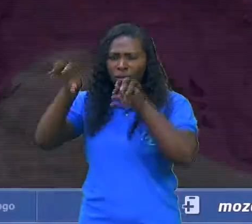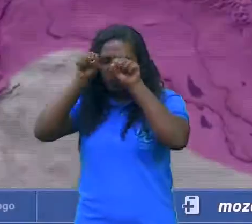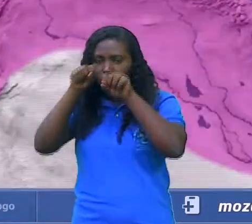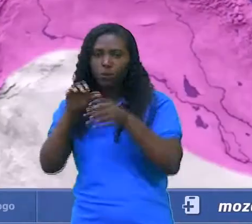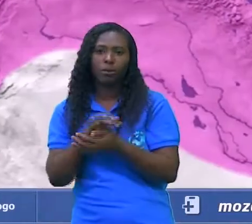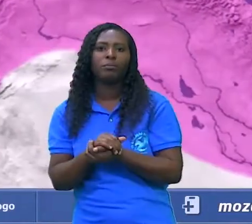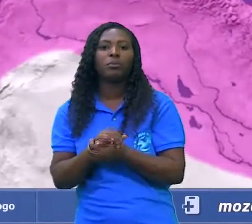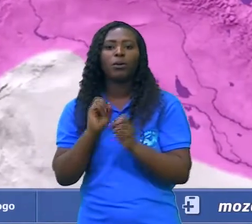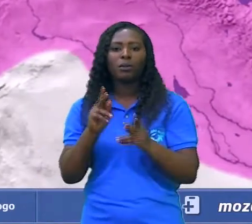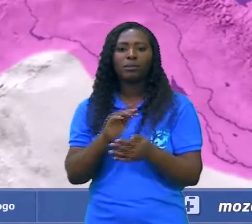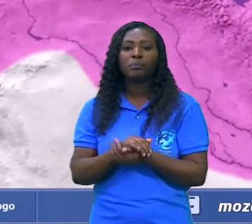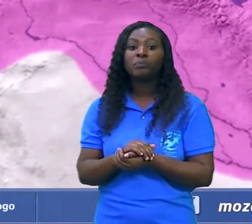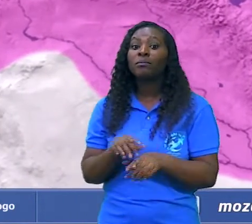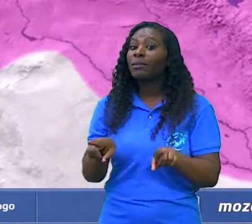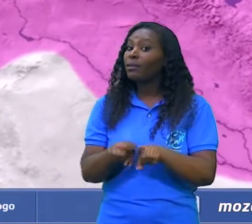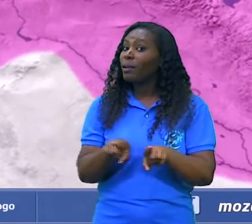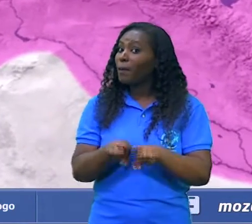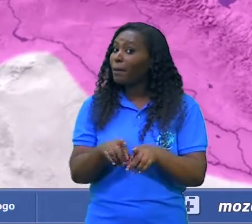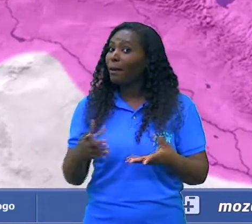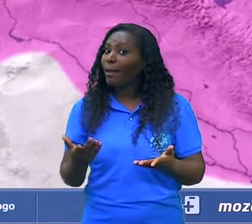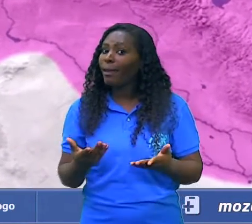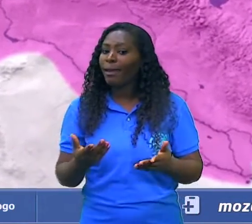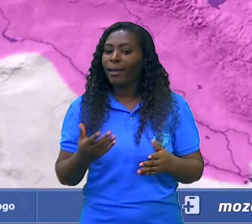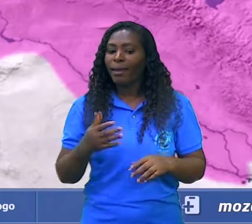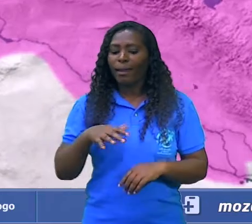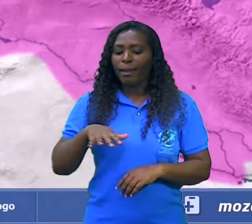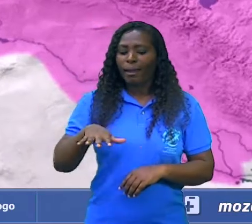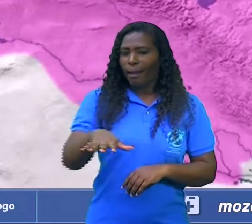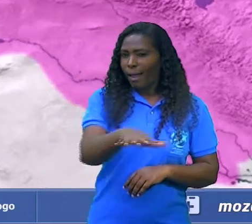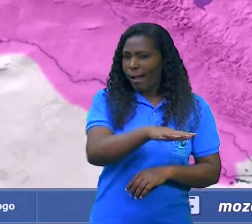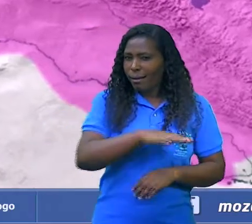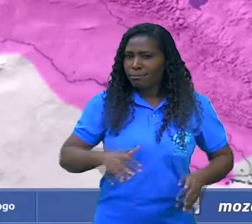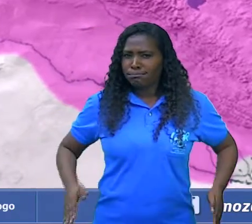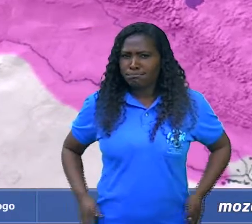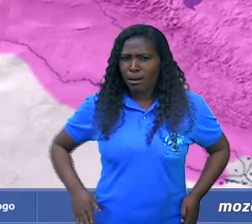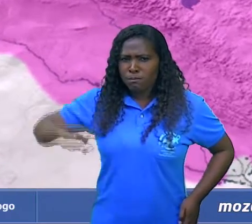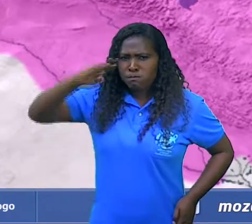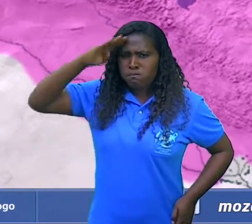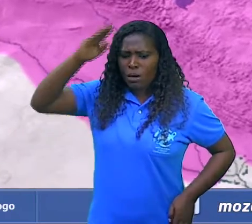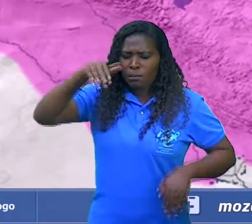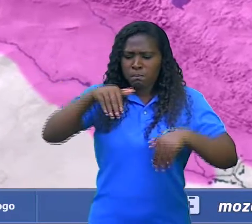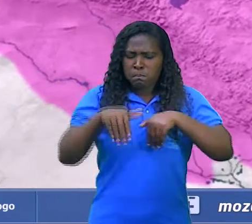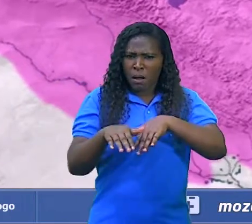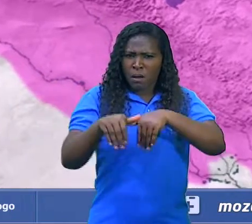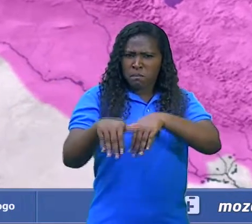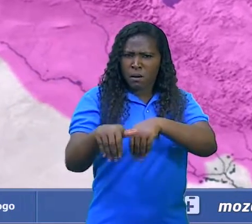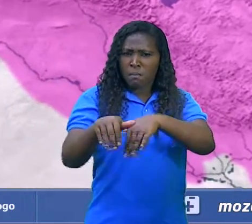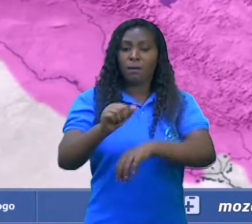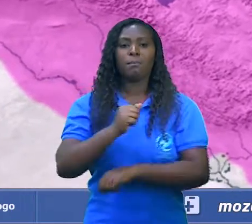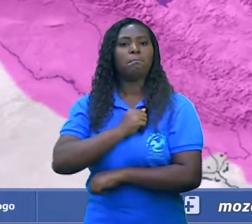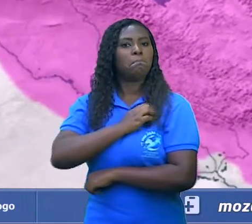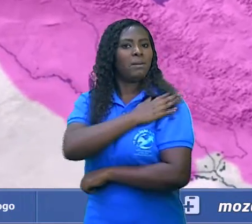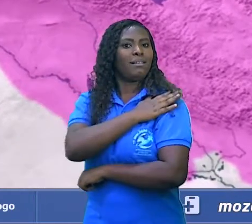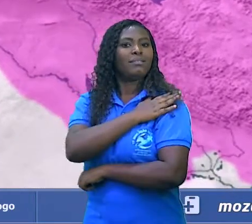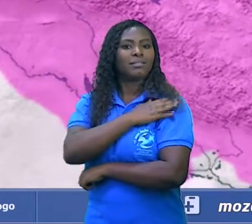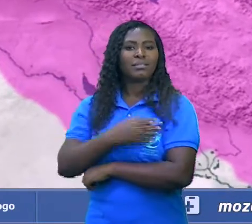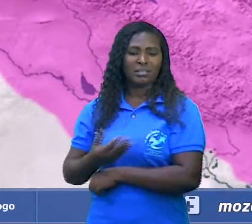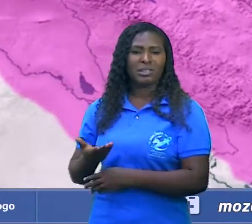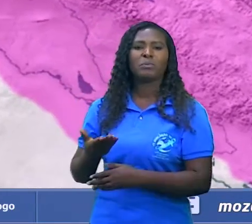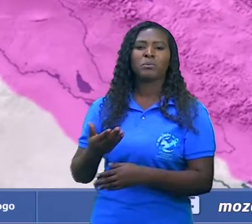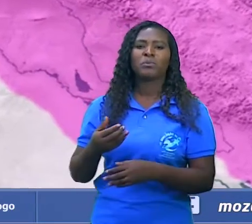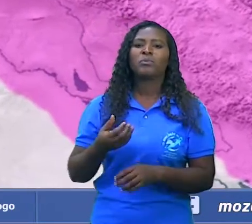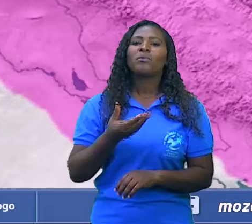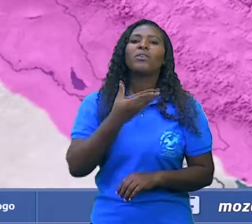militares também, que de Alexandre, a expansão de